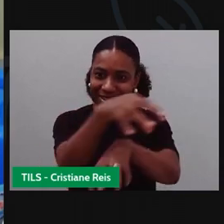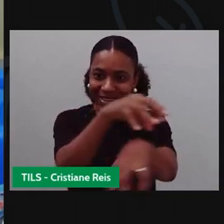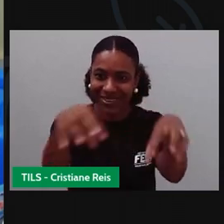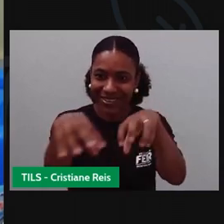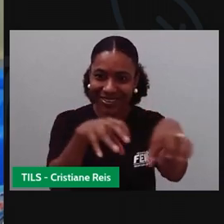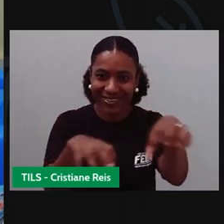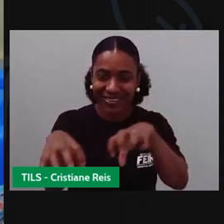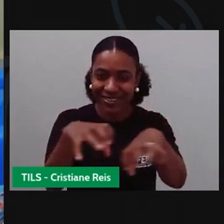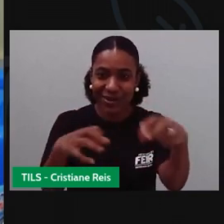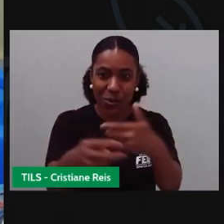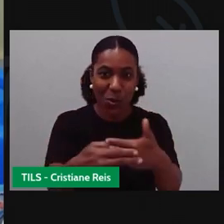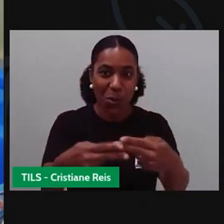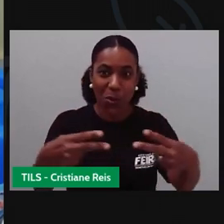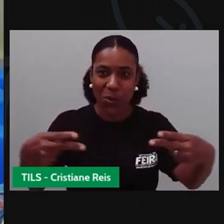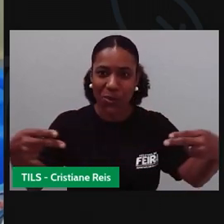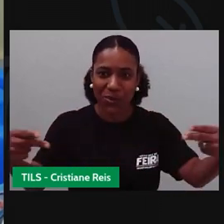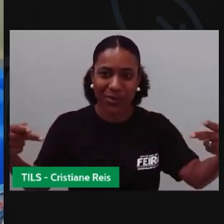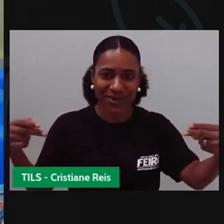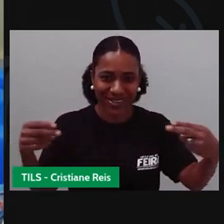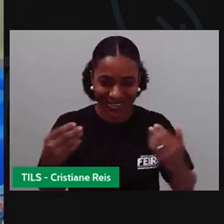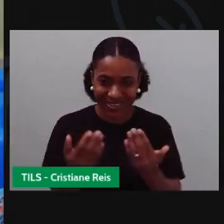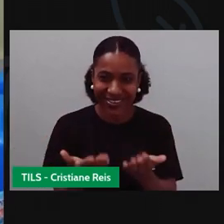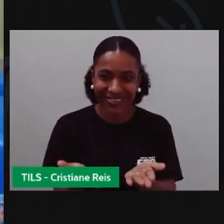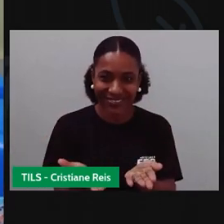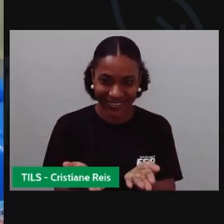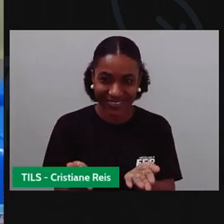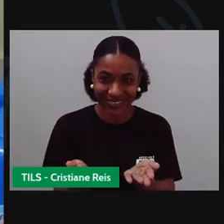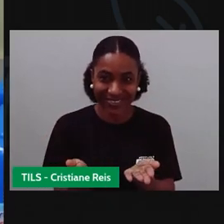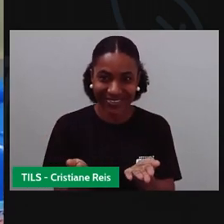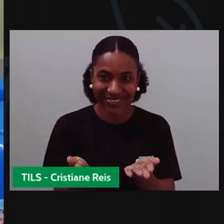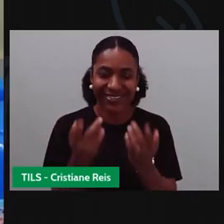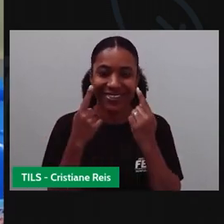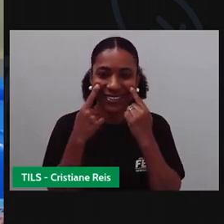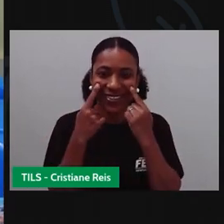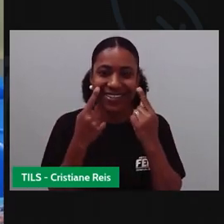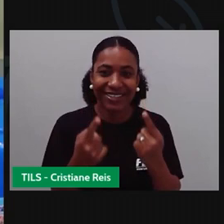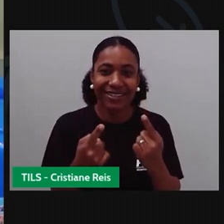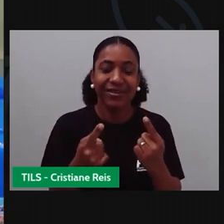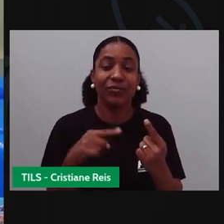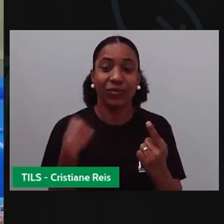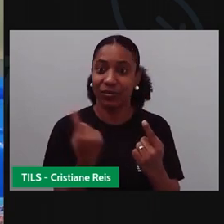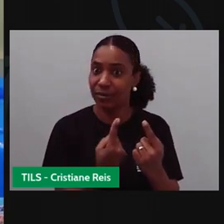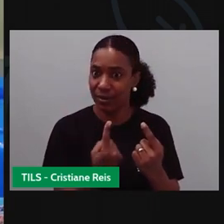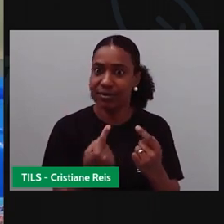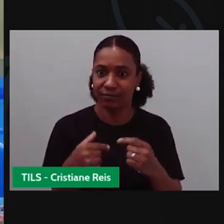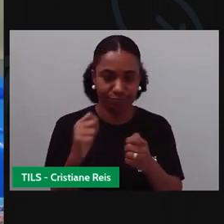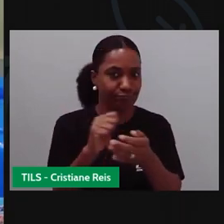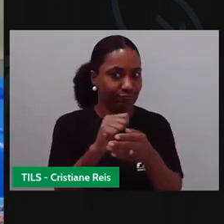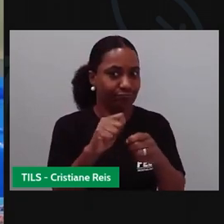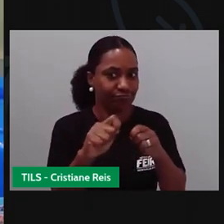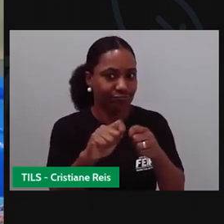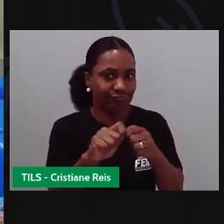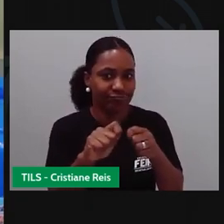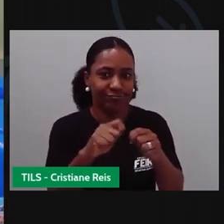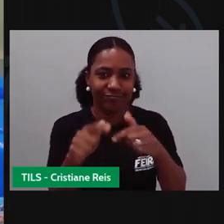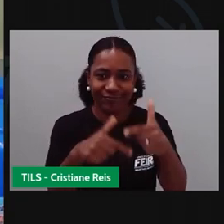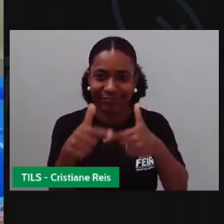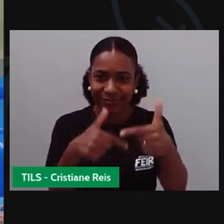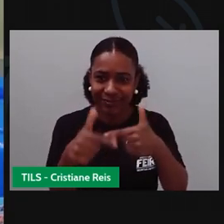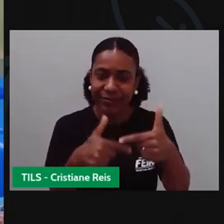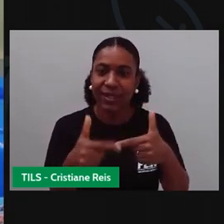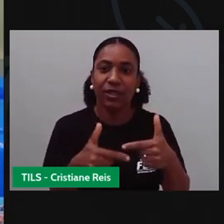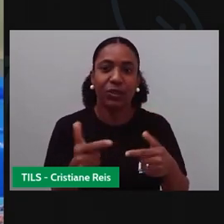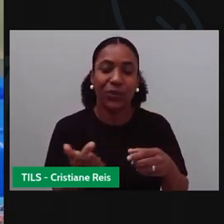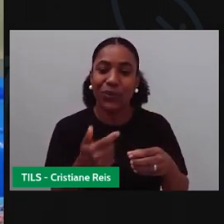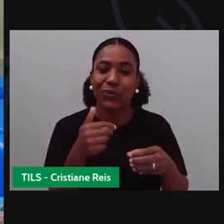já viram, né? Estamos aqui prontos para aprontar com vocês. E aí, o que a gente tem aqui hoje, né? as